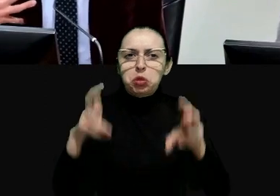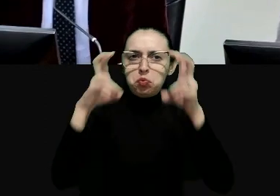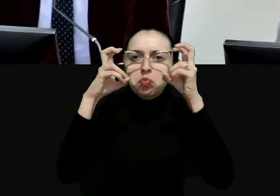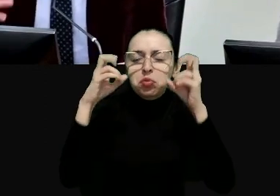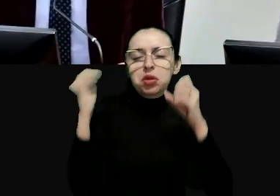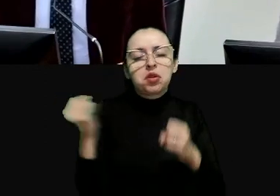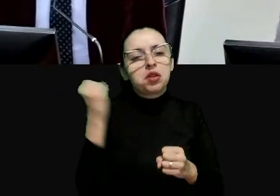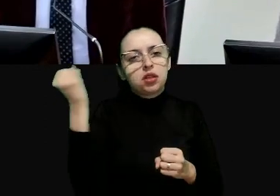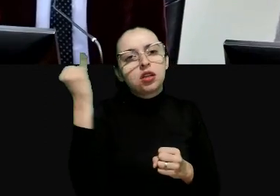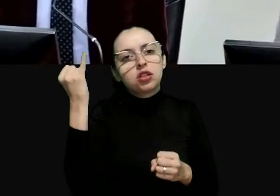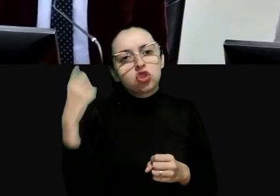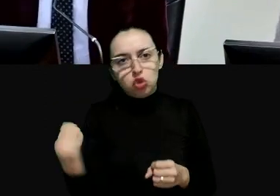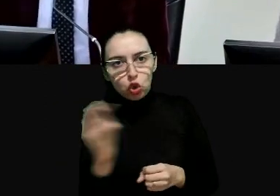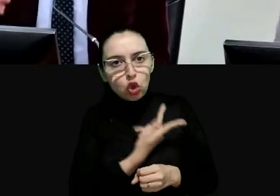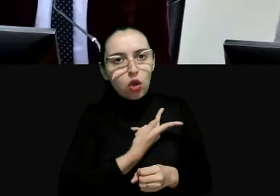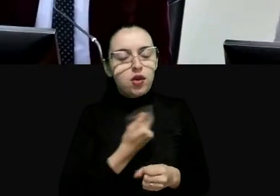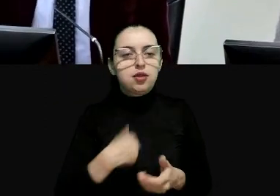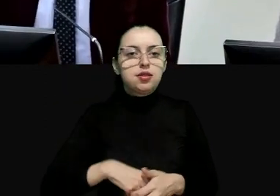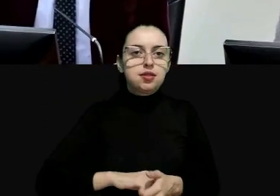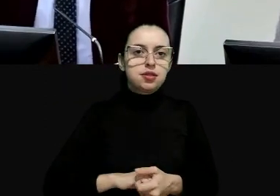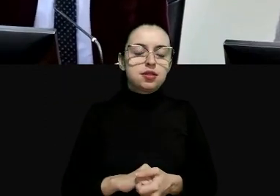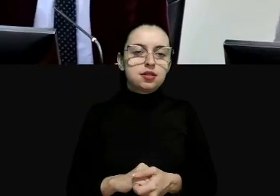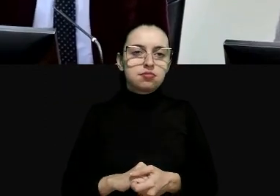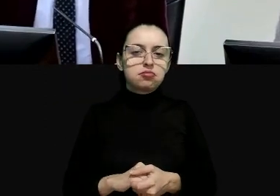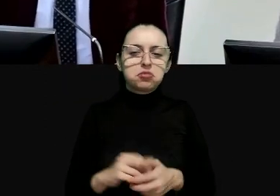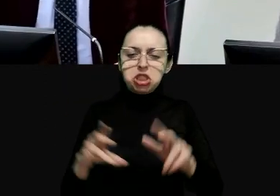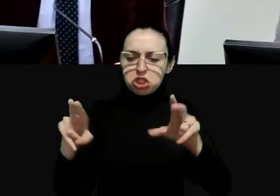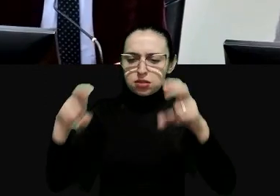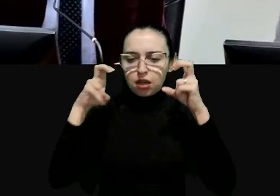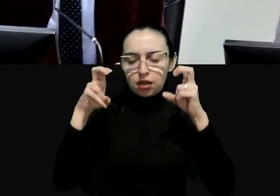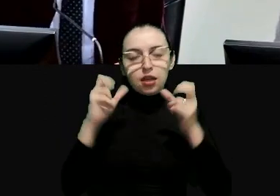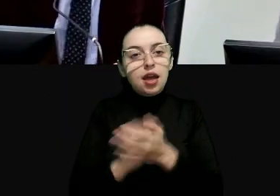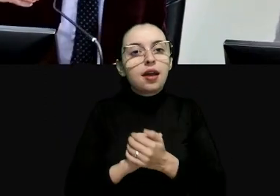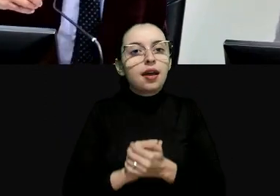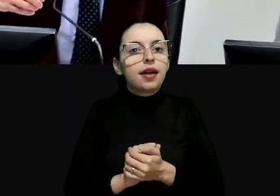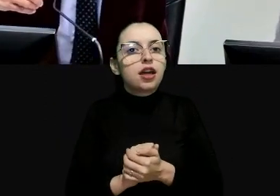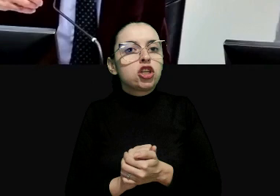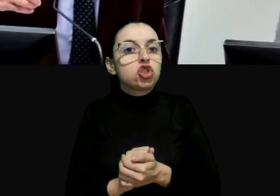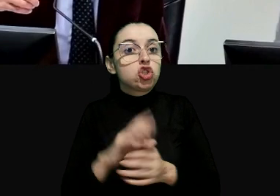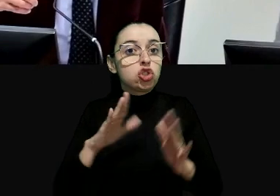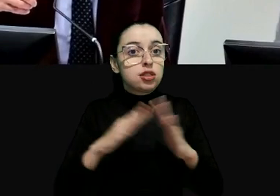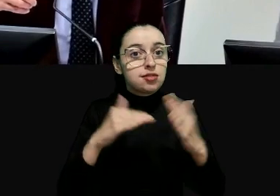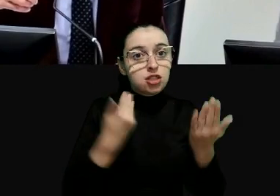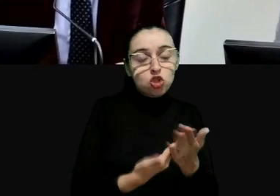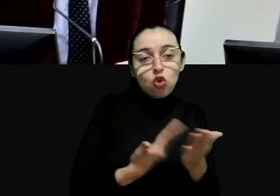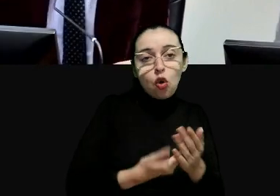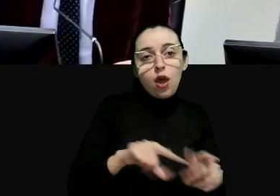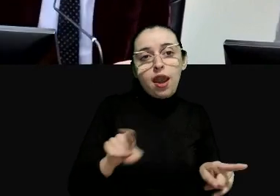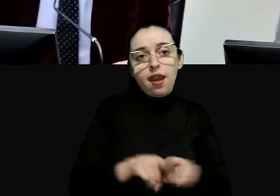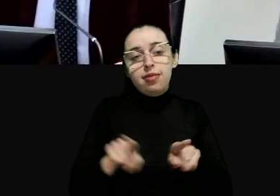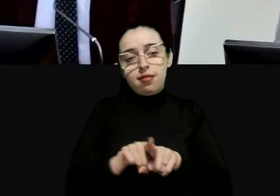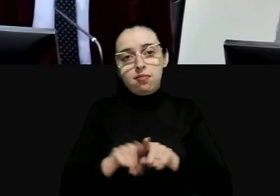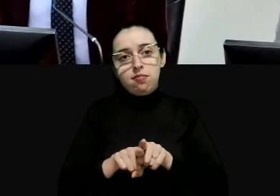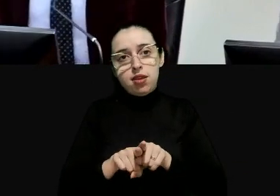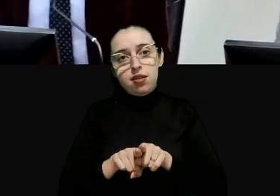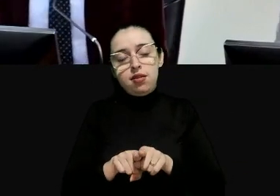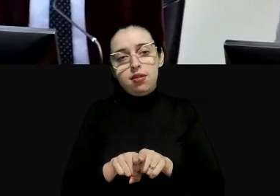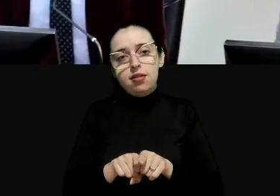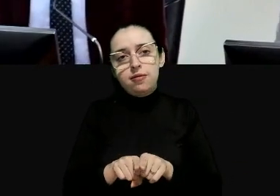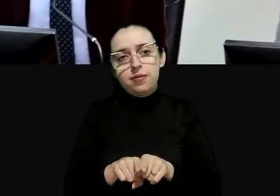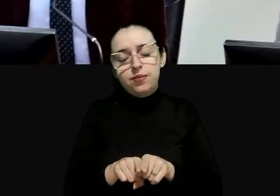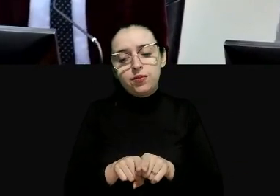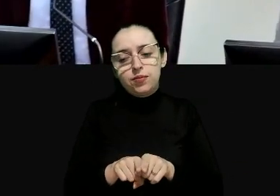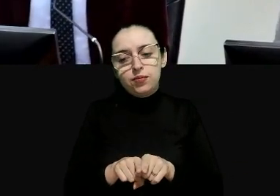interessante e muito importante para nós e por isso o interesse acadêmico para vocês mas também como um